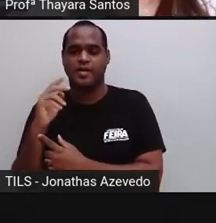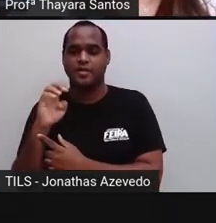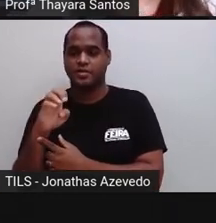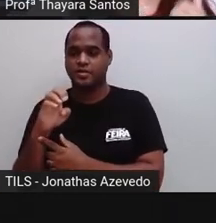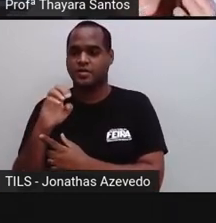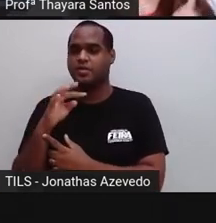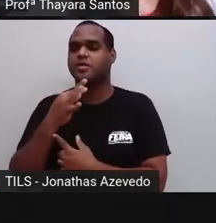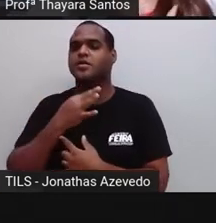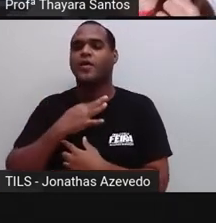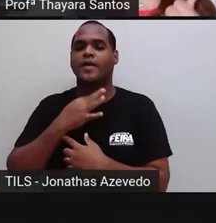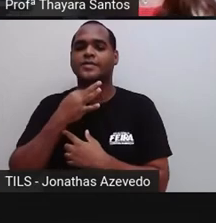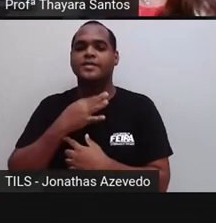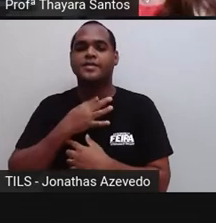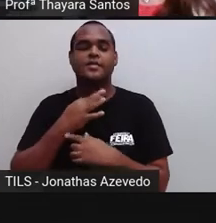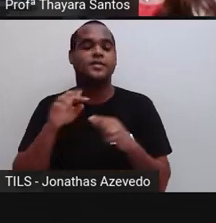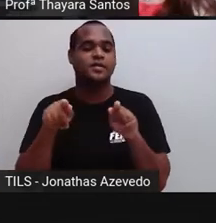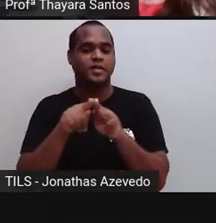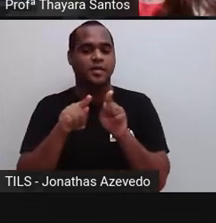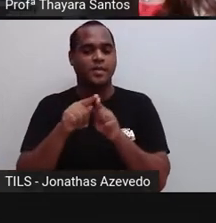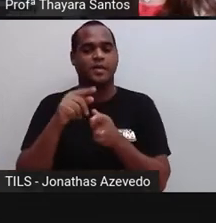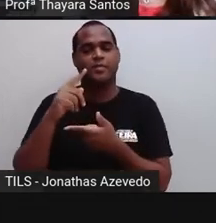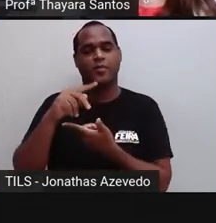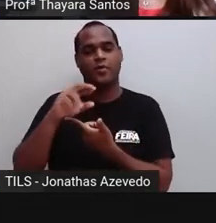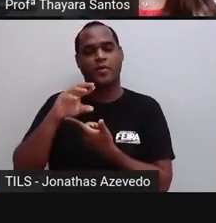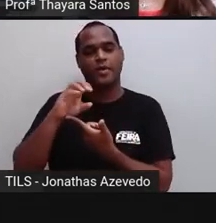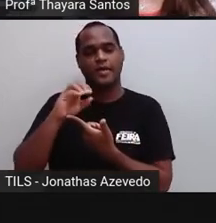tireoide e também a prolactina.